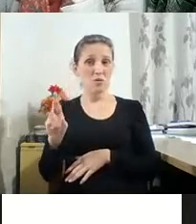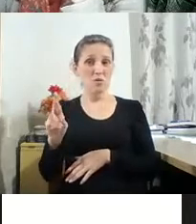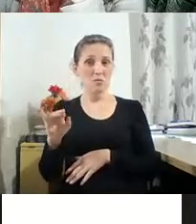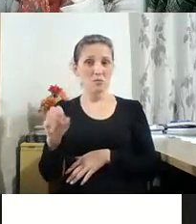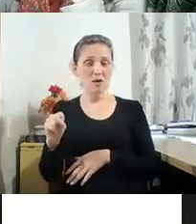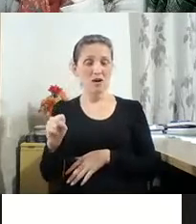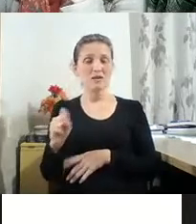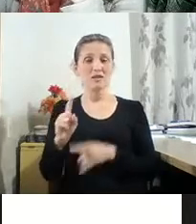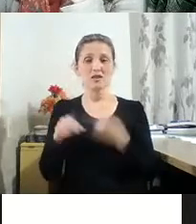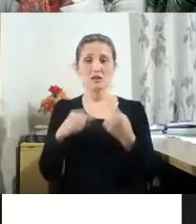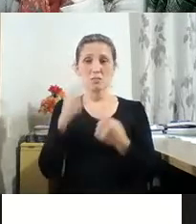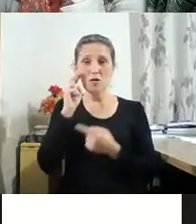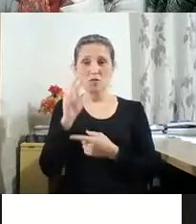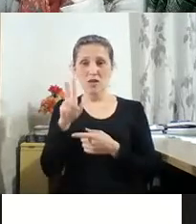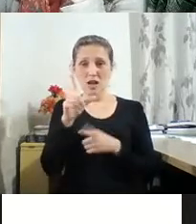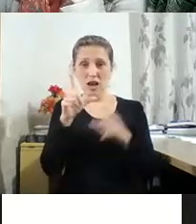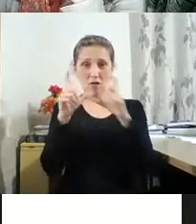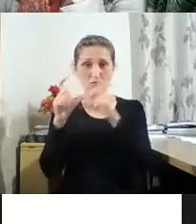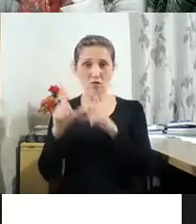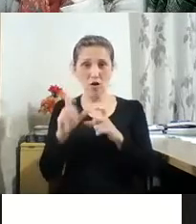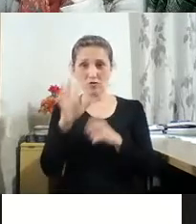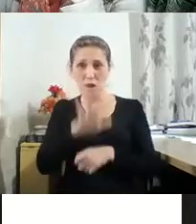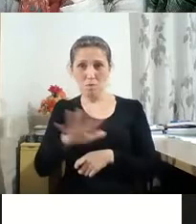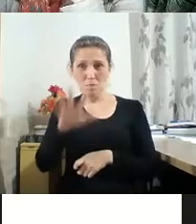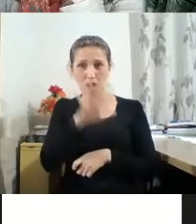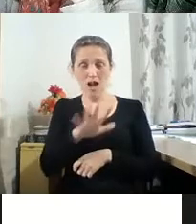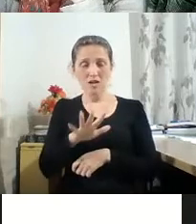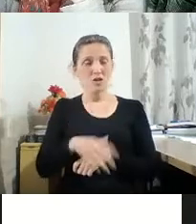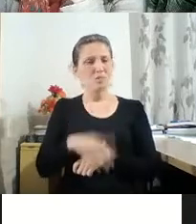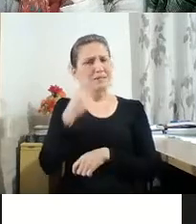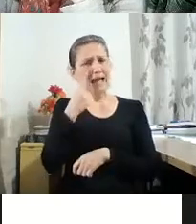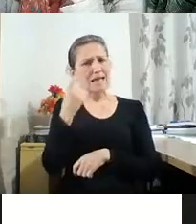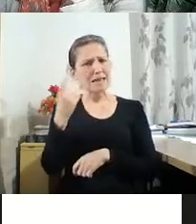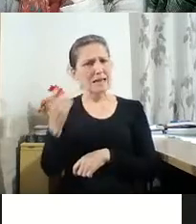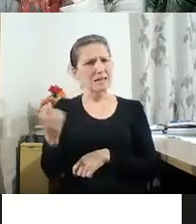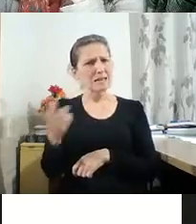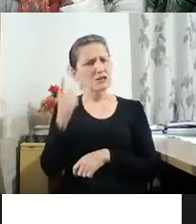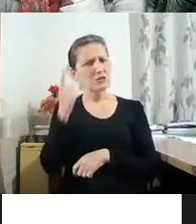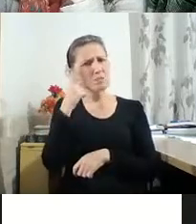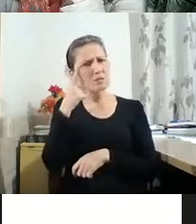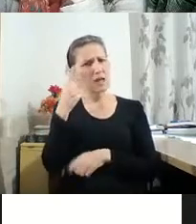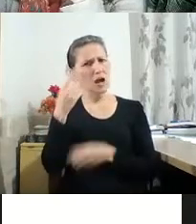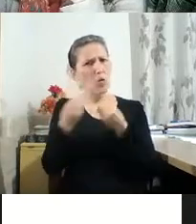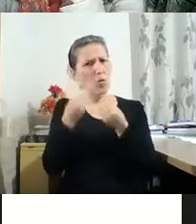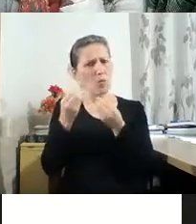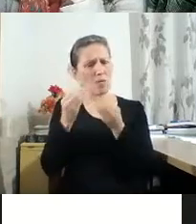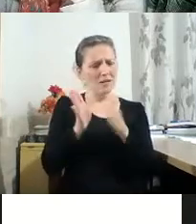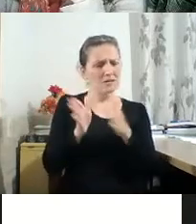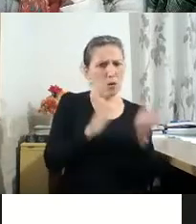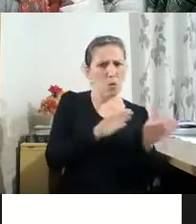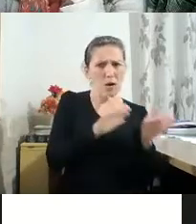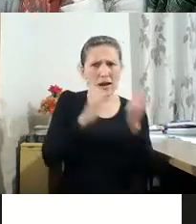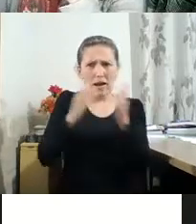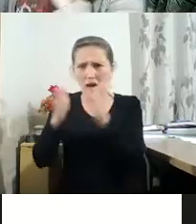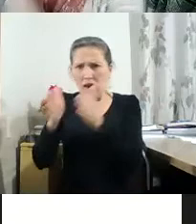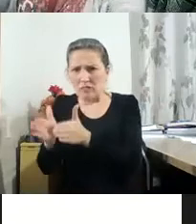é interessante pensar como o Boris trabalha nessa sequência de imagens que são, na verdade,